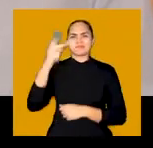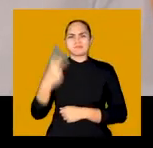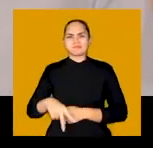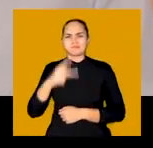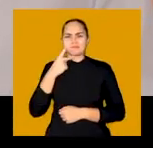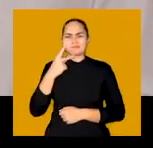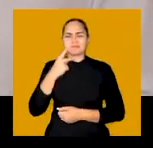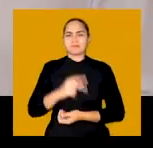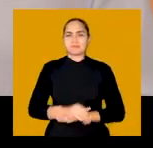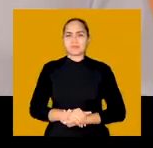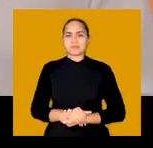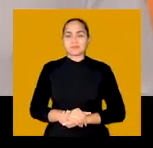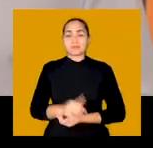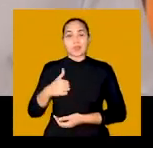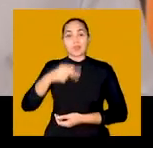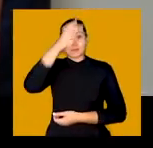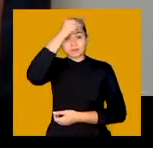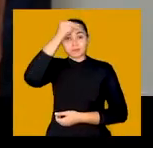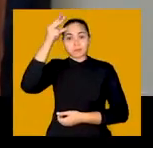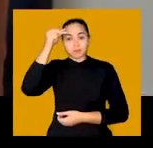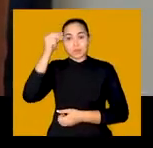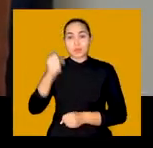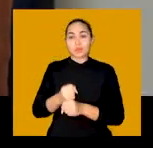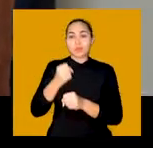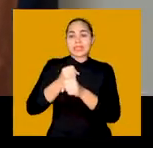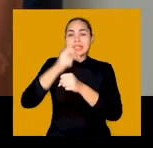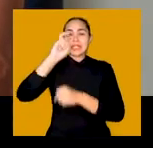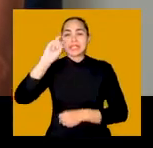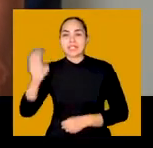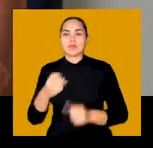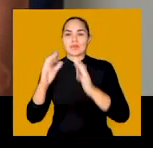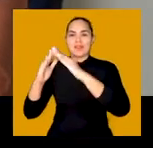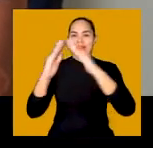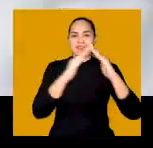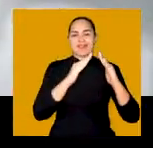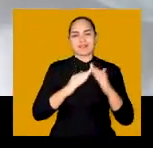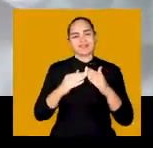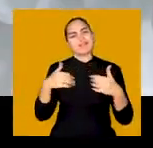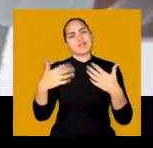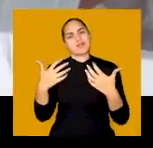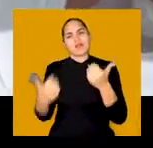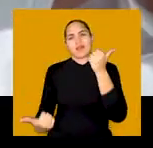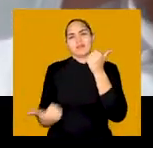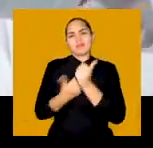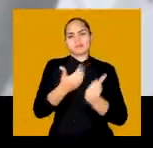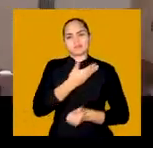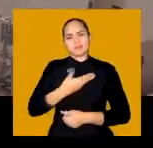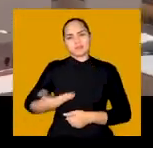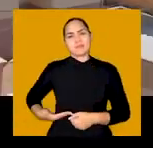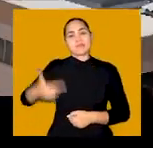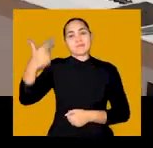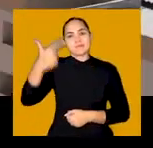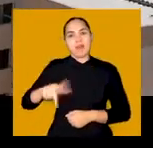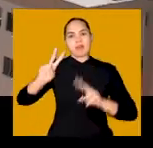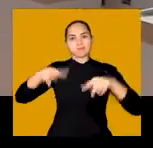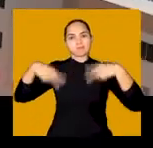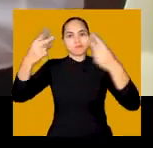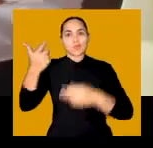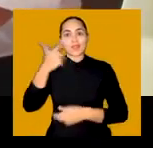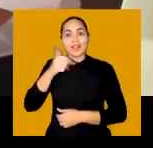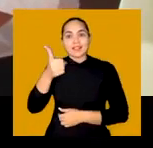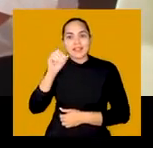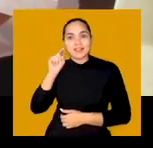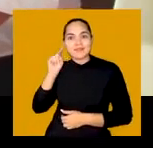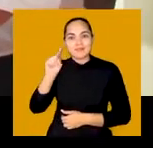caminho certo. Como prefeito, vou construir 5 mil casas e quero contar com o apoio do governador para dobrar essa meta.